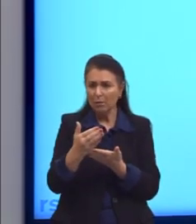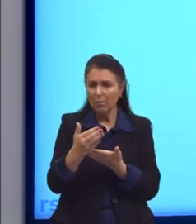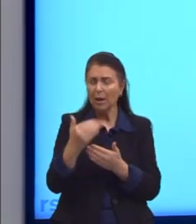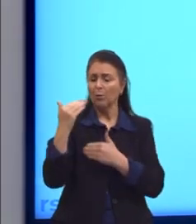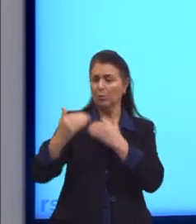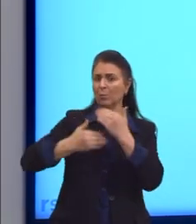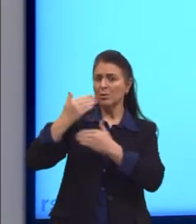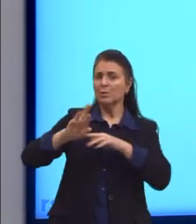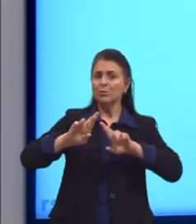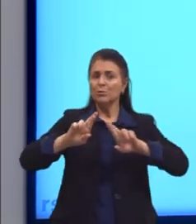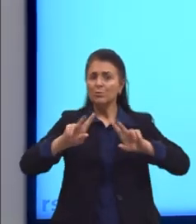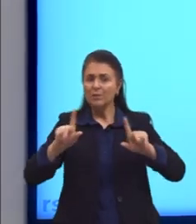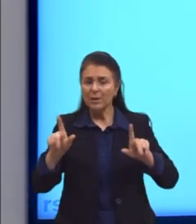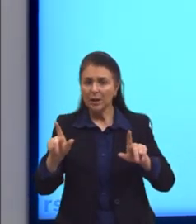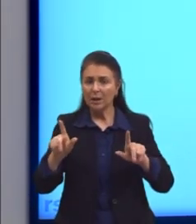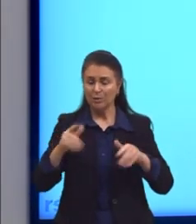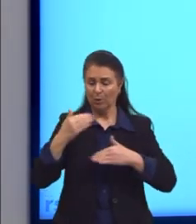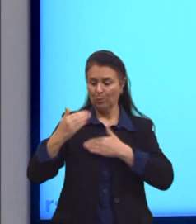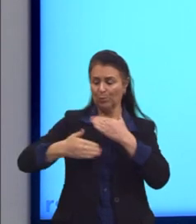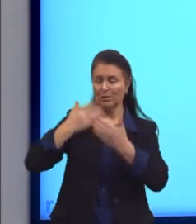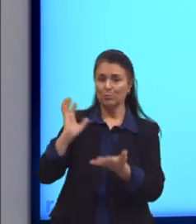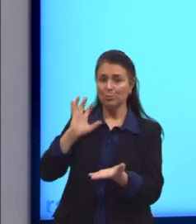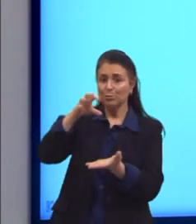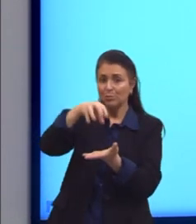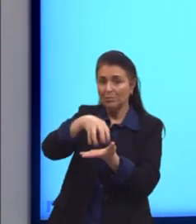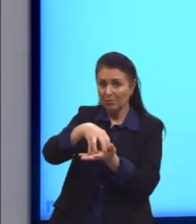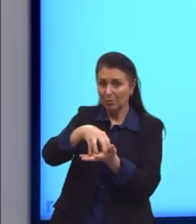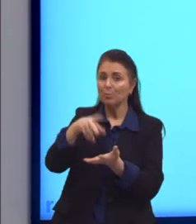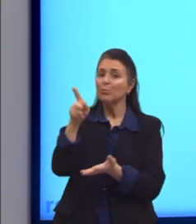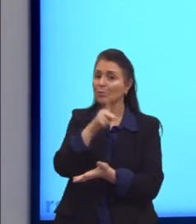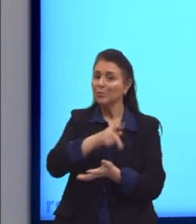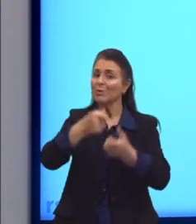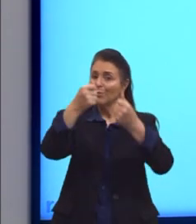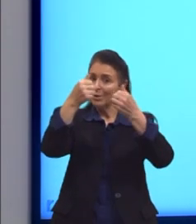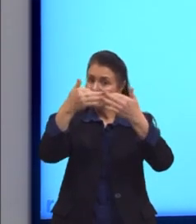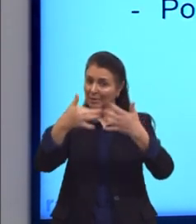processo da colonização, que a gente vai estudar melhor na próxima aula.